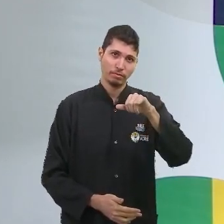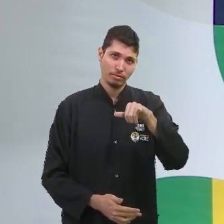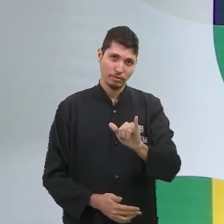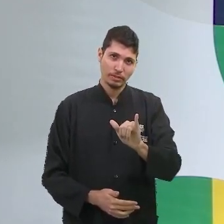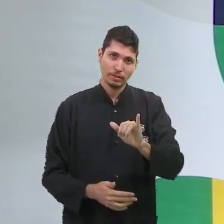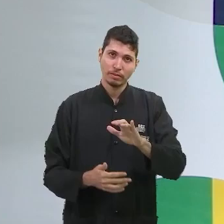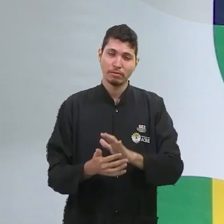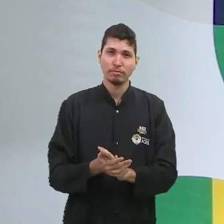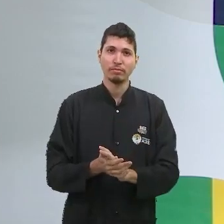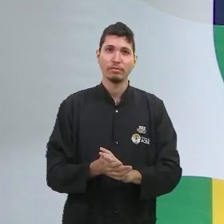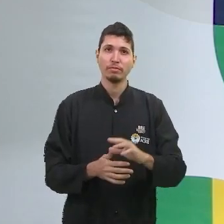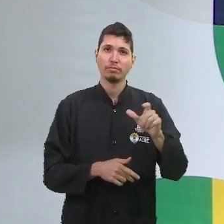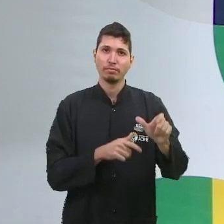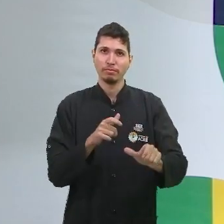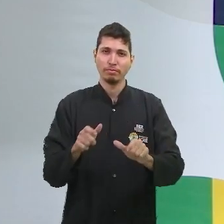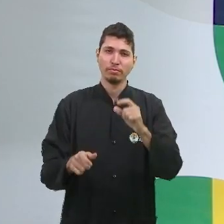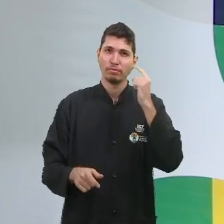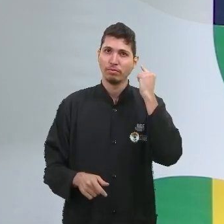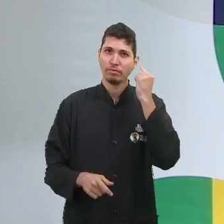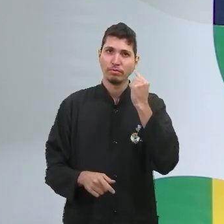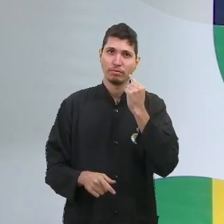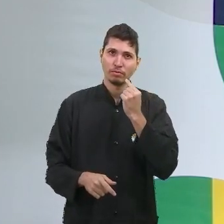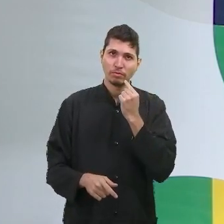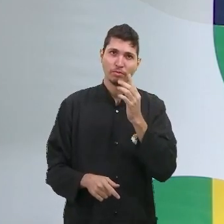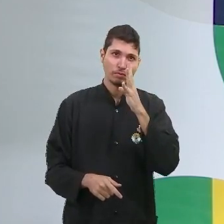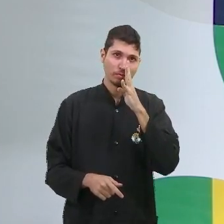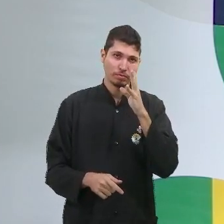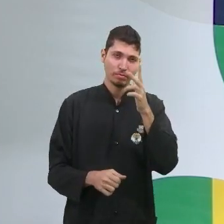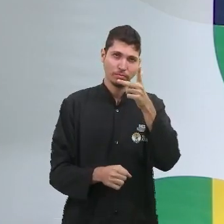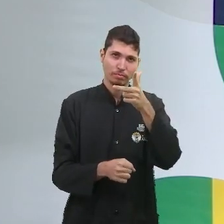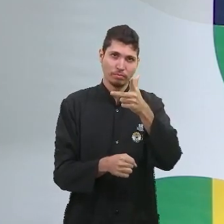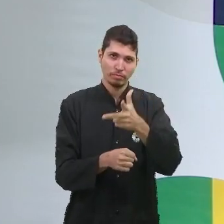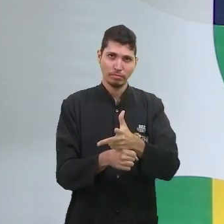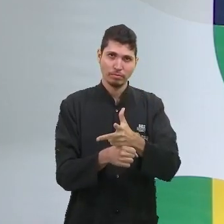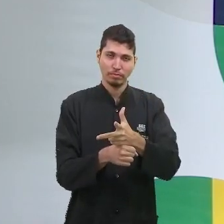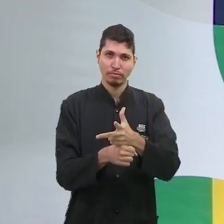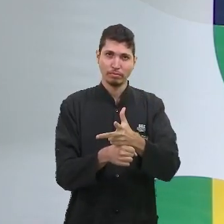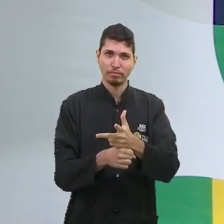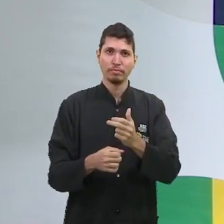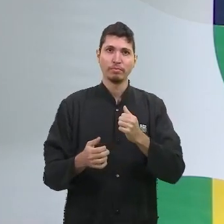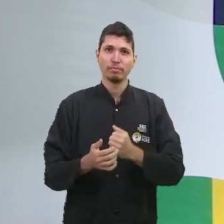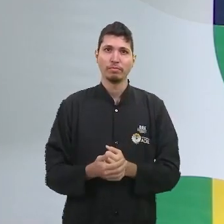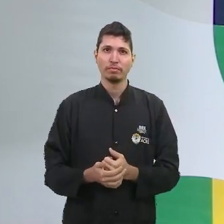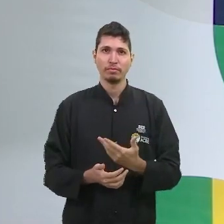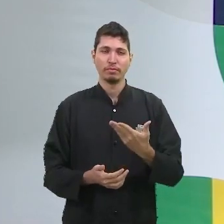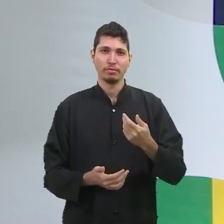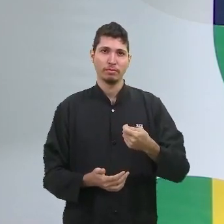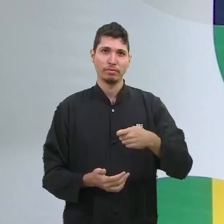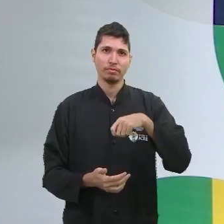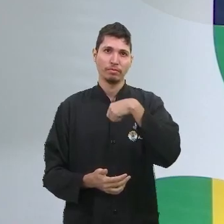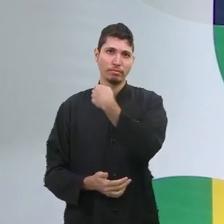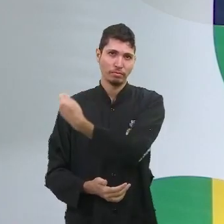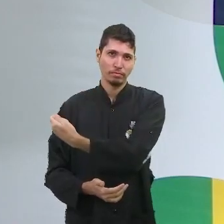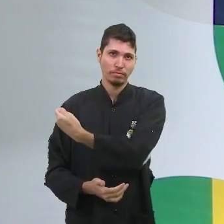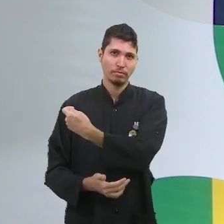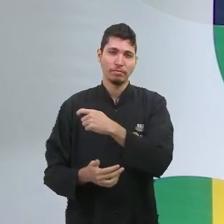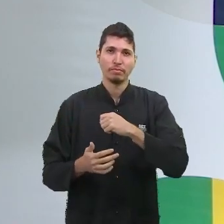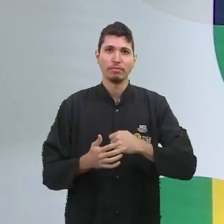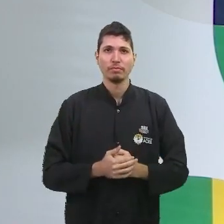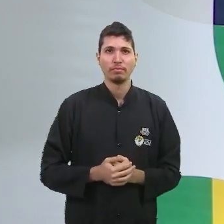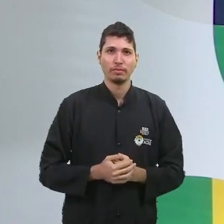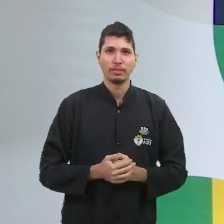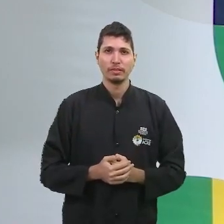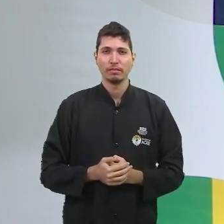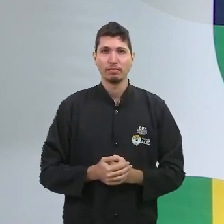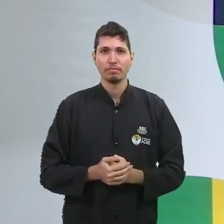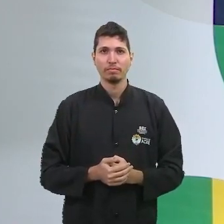alunas surdas que estão acompanhando esta nossa videoaula, este é o meu sinal. A partir de agora